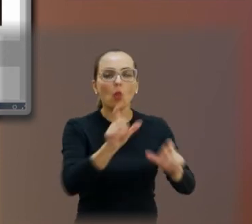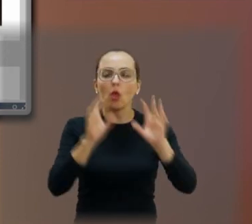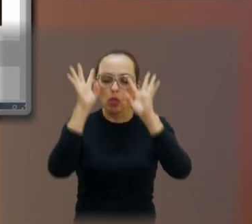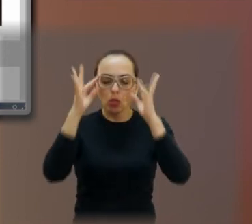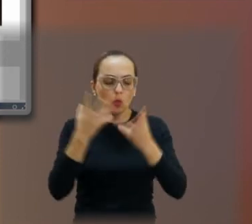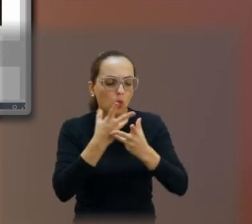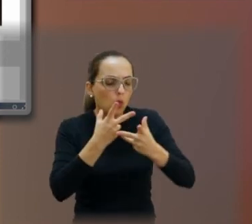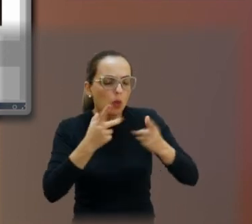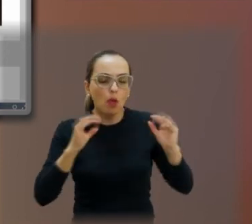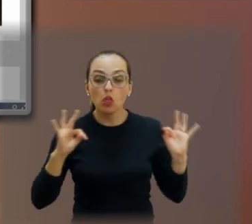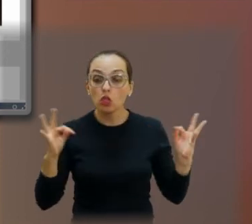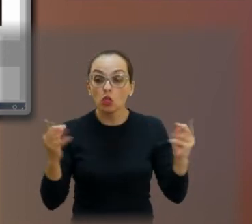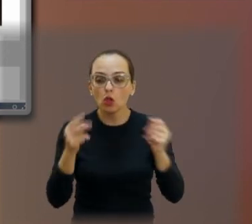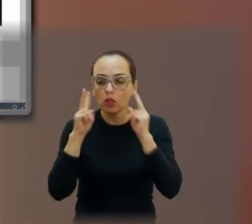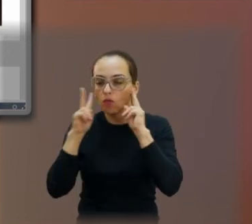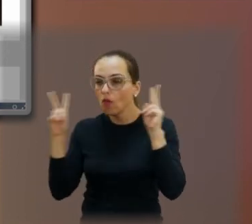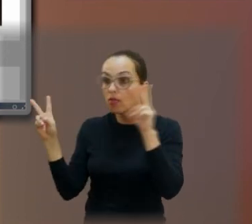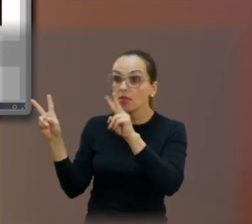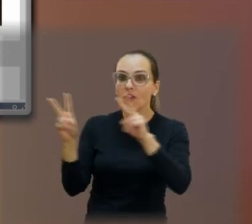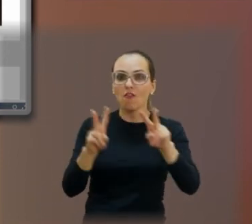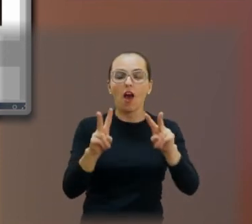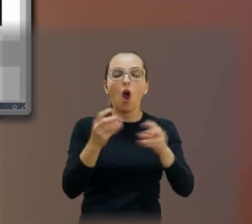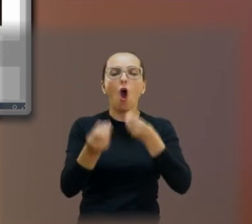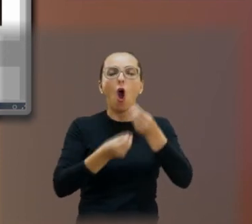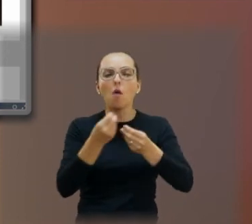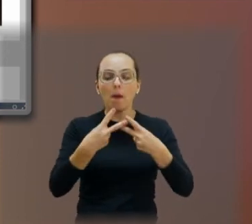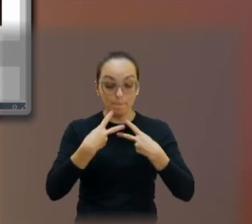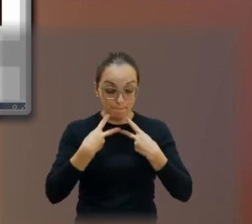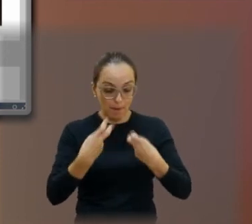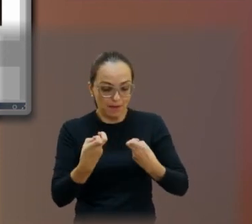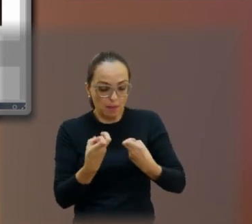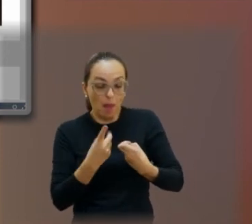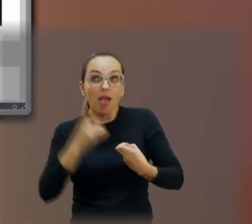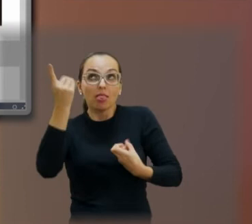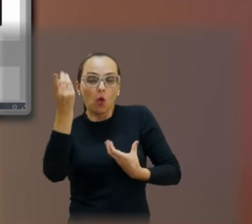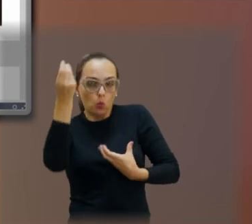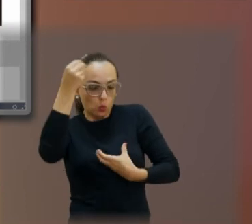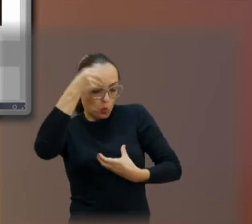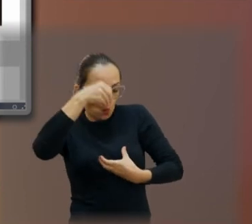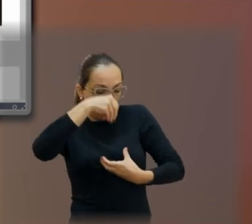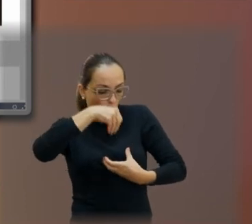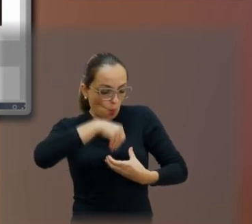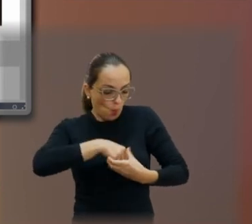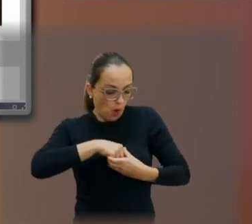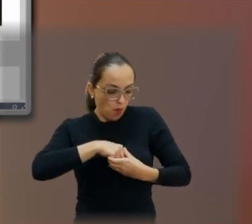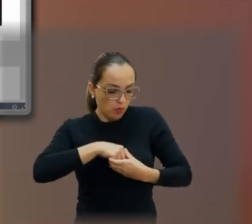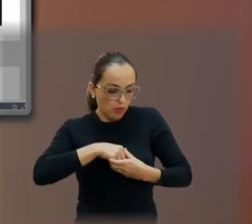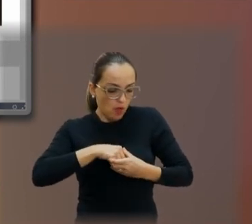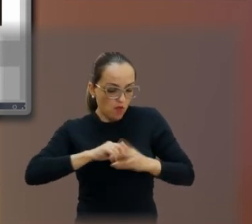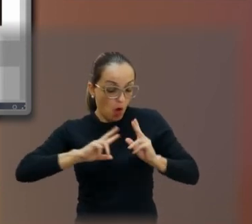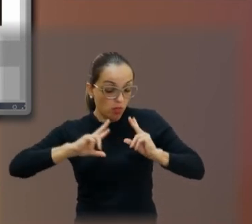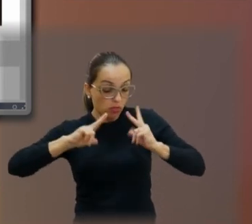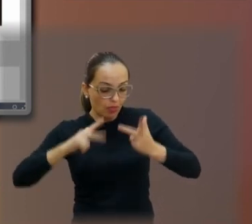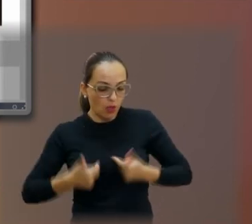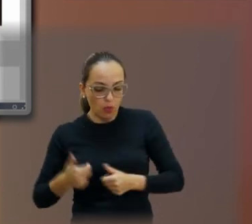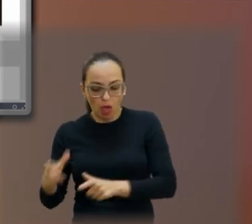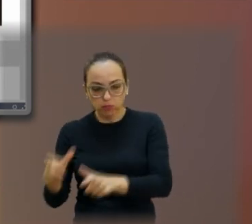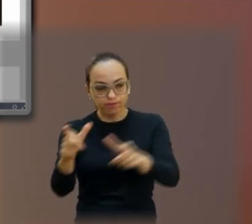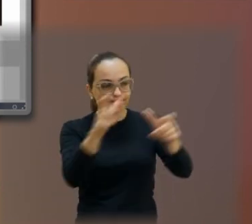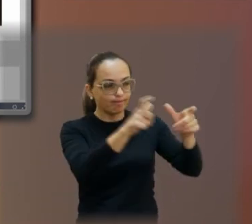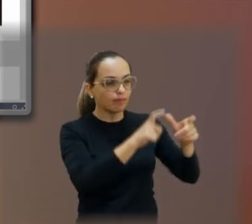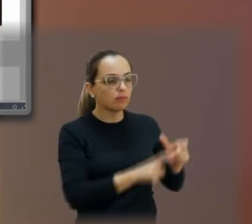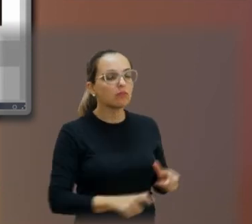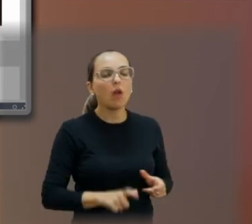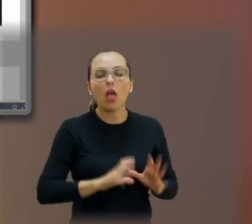Como? Quando você enxerga Deus dentro de você, verá que é fácil o reconhecer em todos os lugares. O